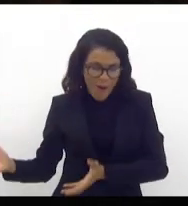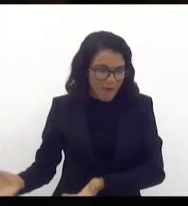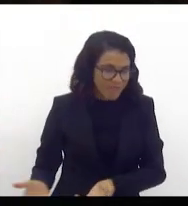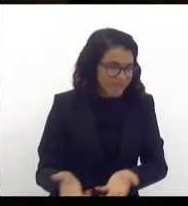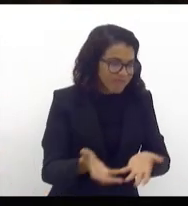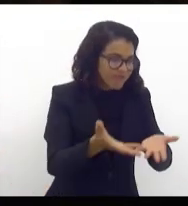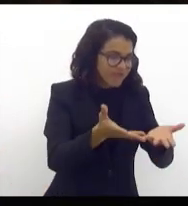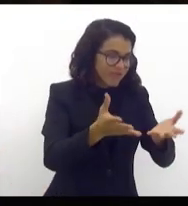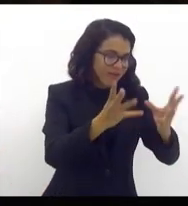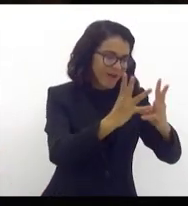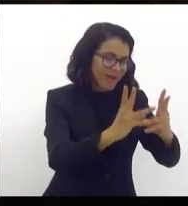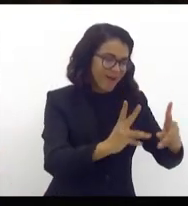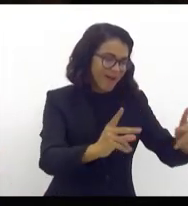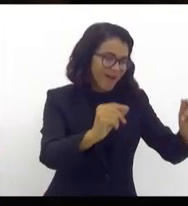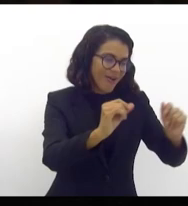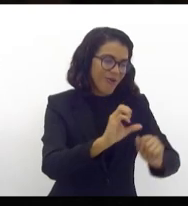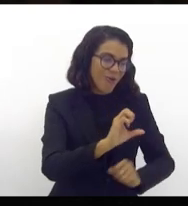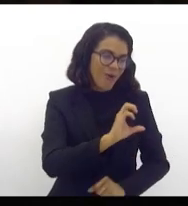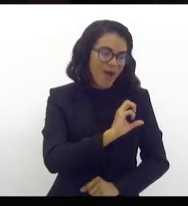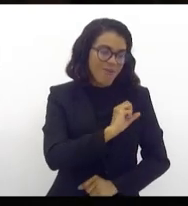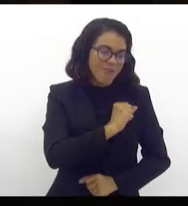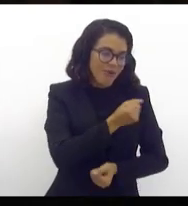o amor.